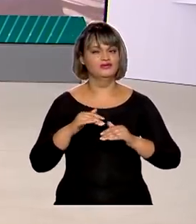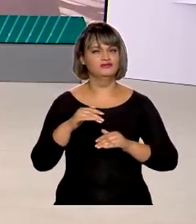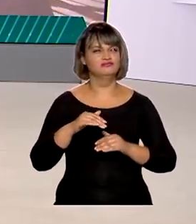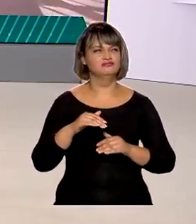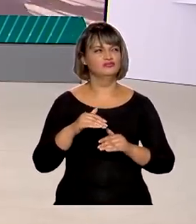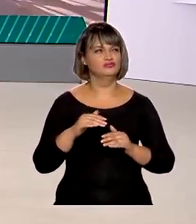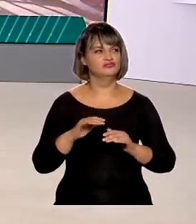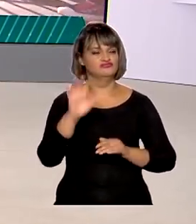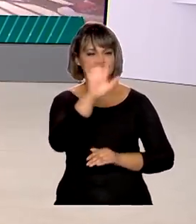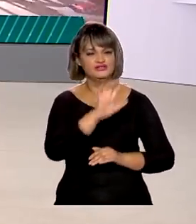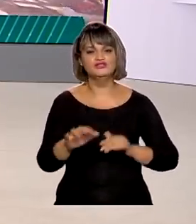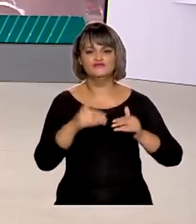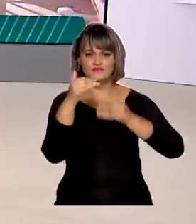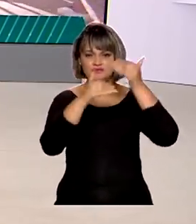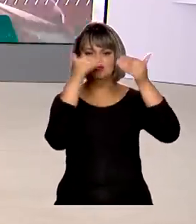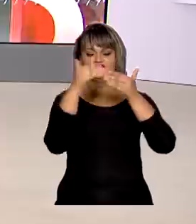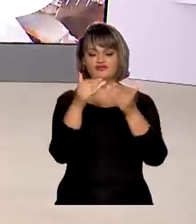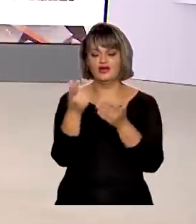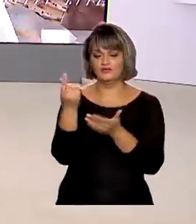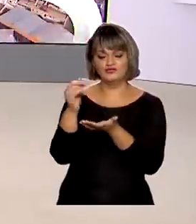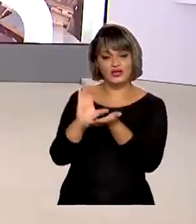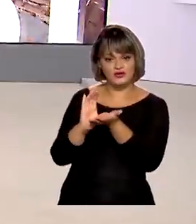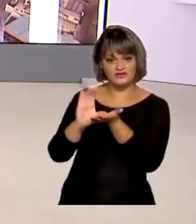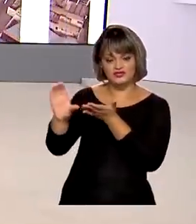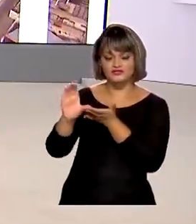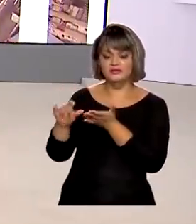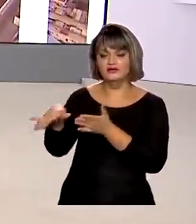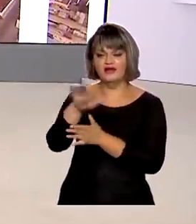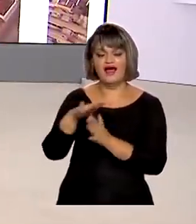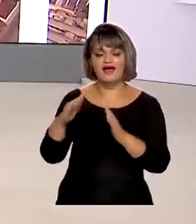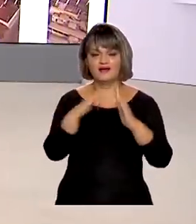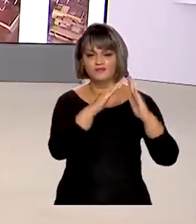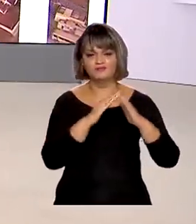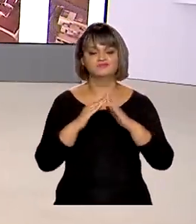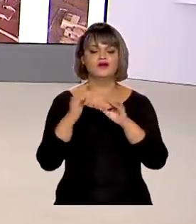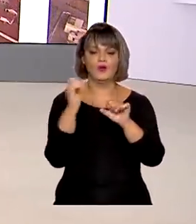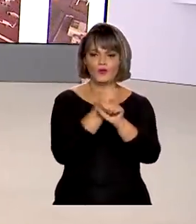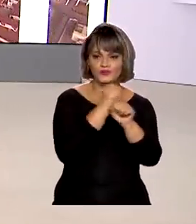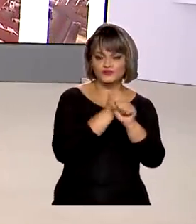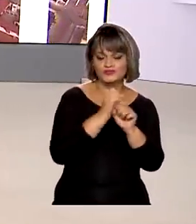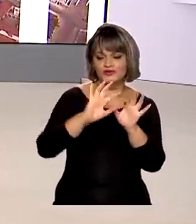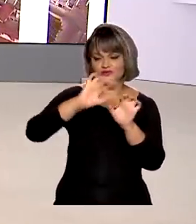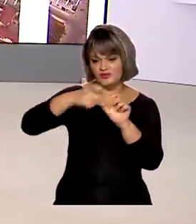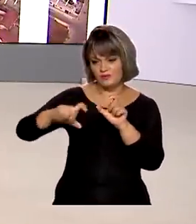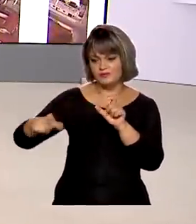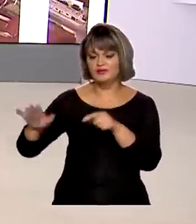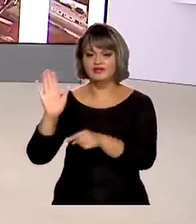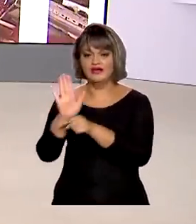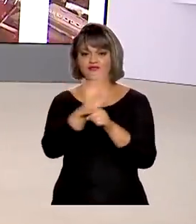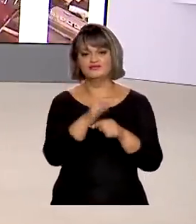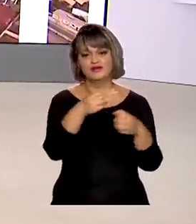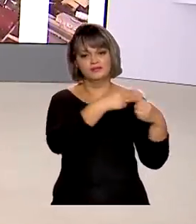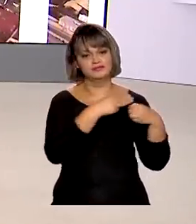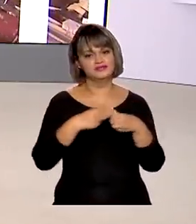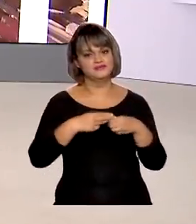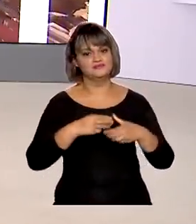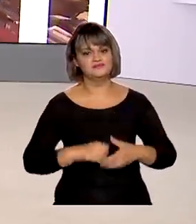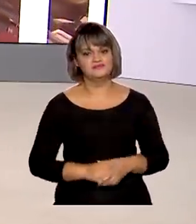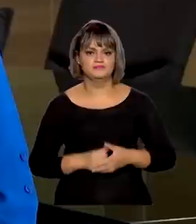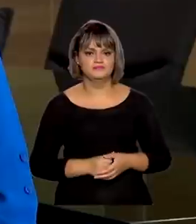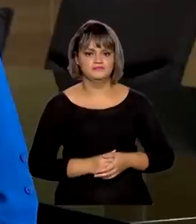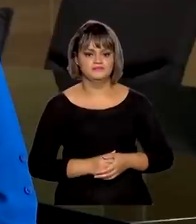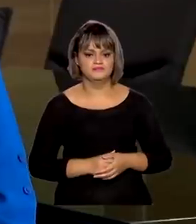Regional sobre o investimento do governo federal em habitação, obras de saneamento e ajuda aos municípios.